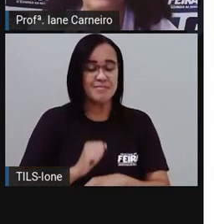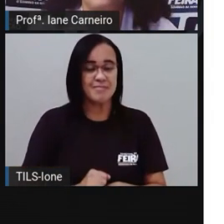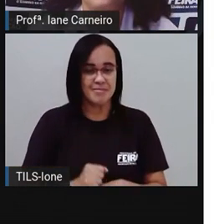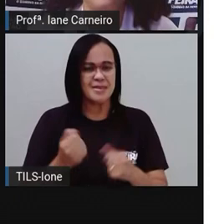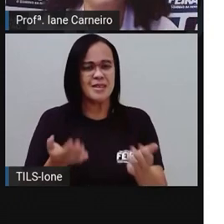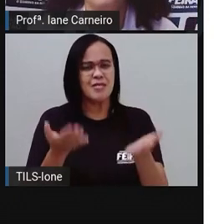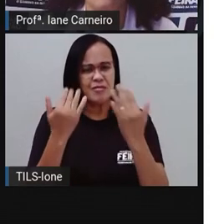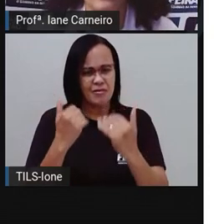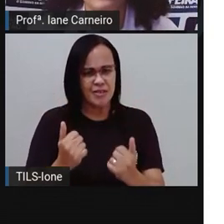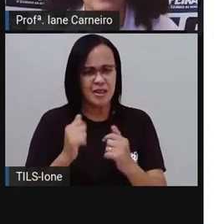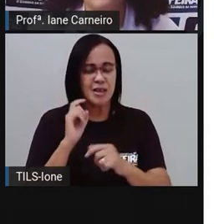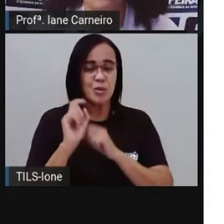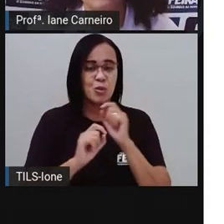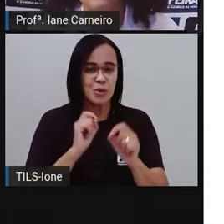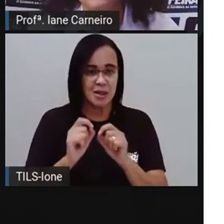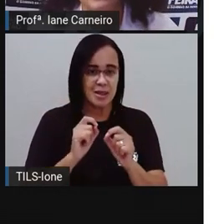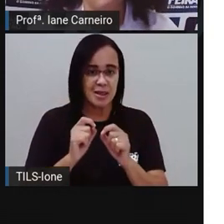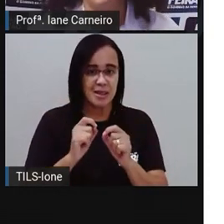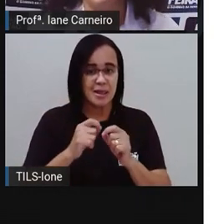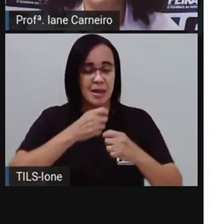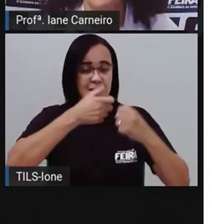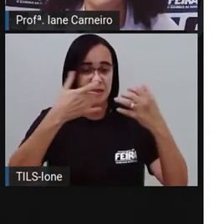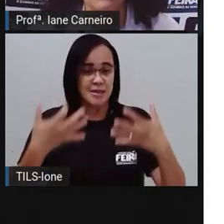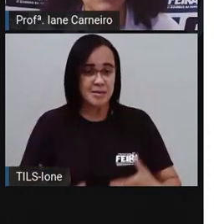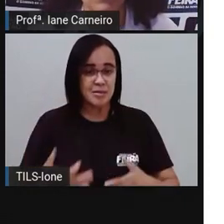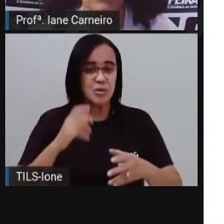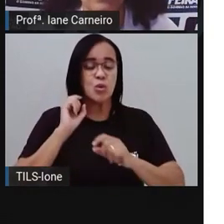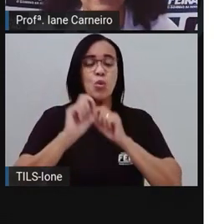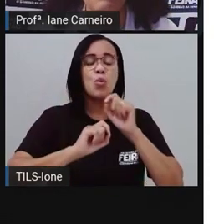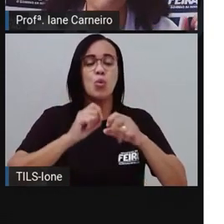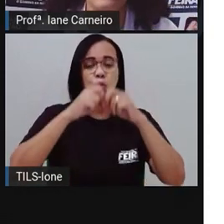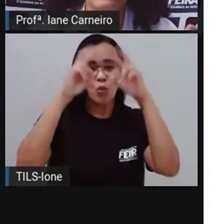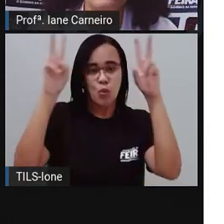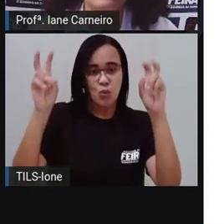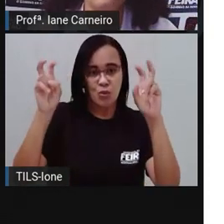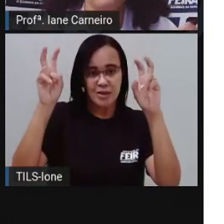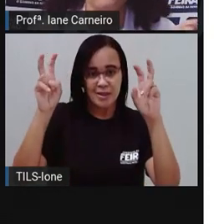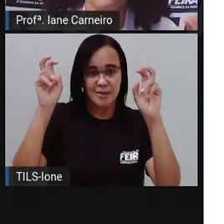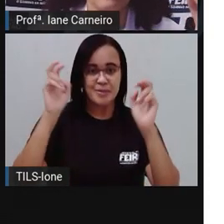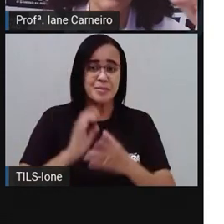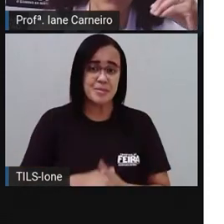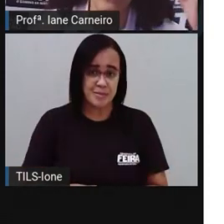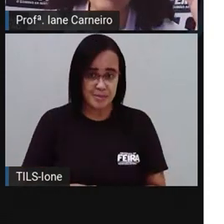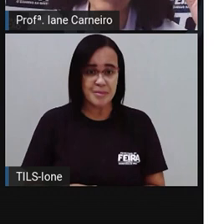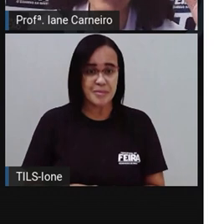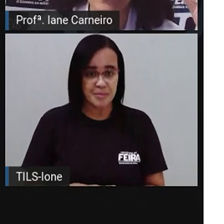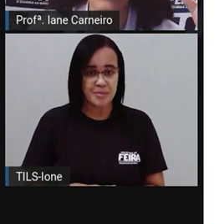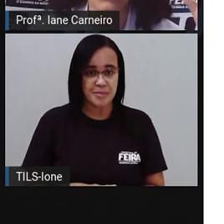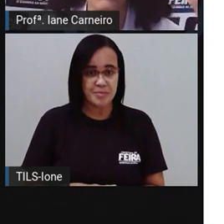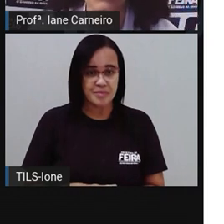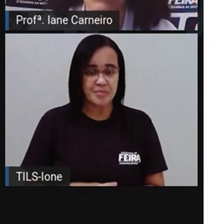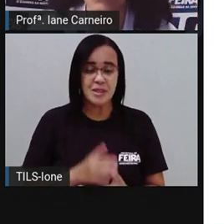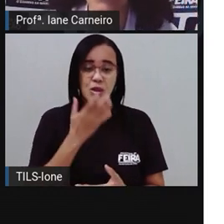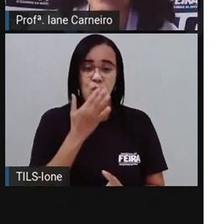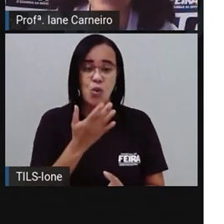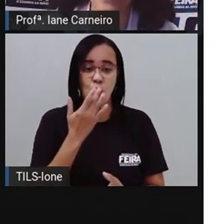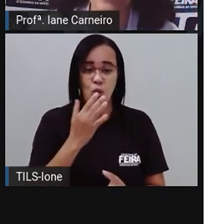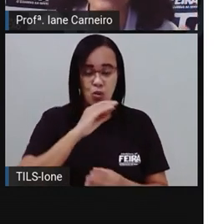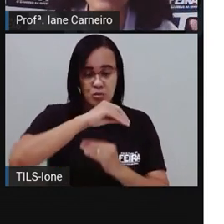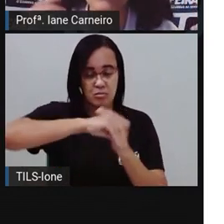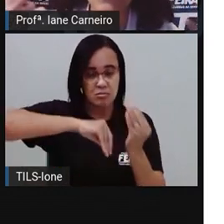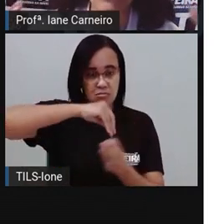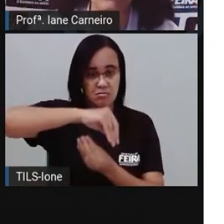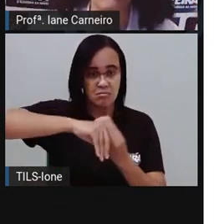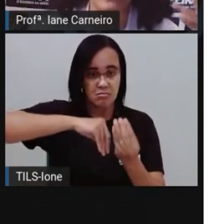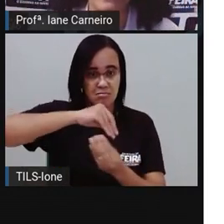agora, conversar sobre o tema da nossa aula de hoje, né? Então, como a gente vai falar de mistura de cores, né?